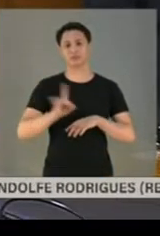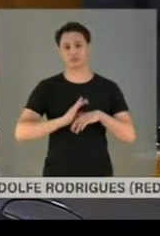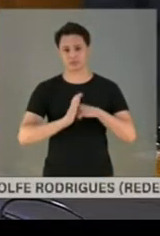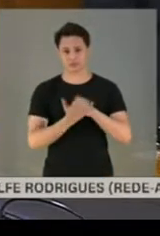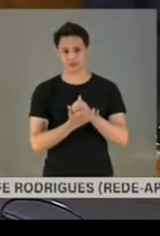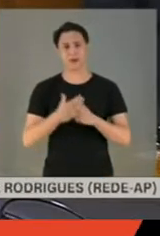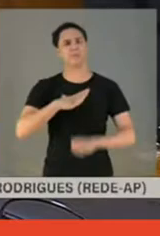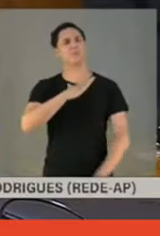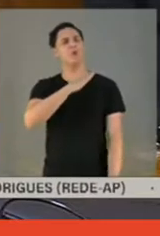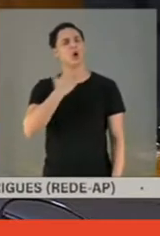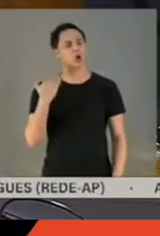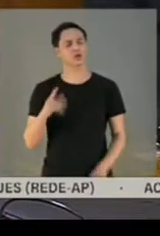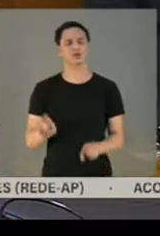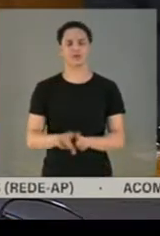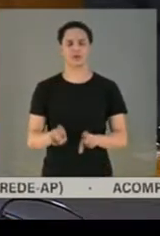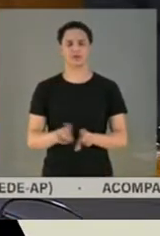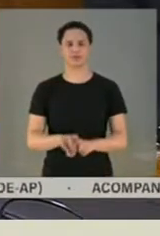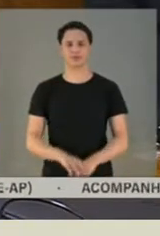veio a falecer.